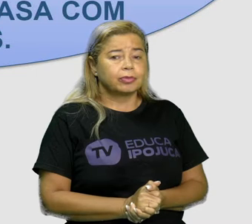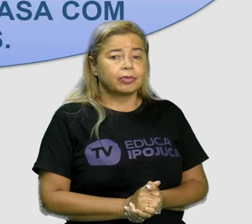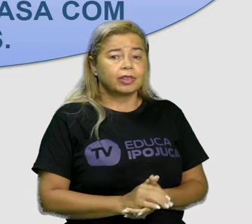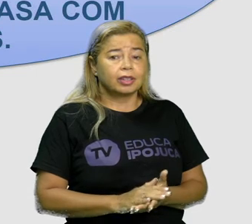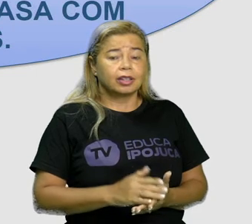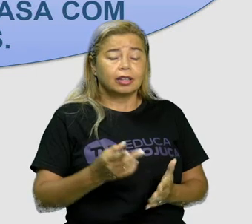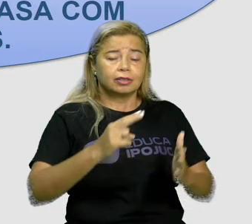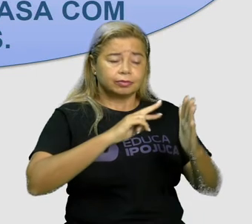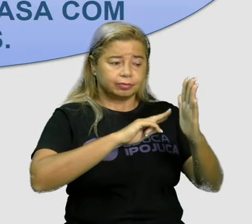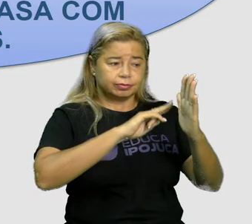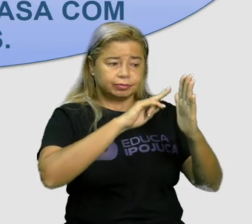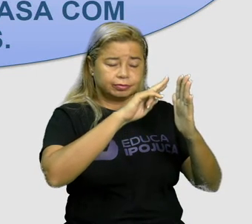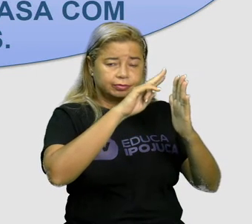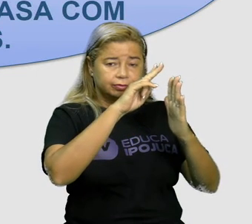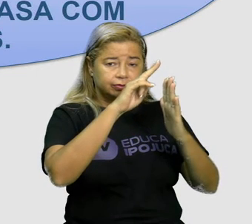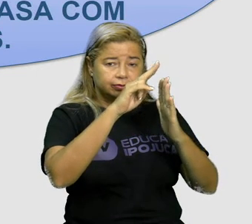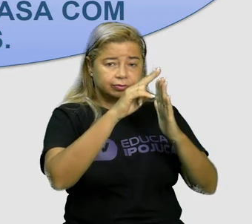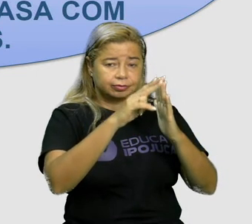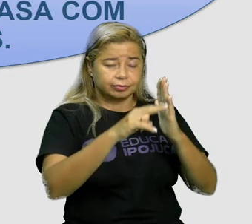Vamos desenhar